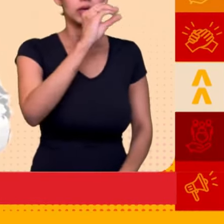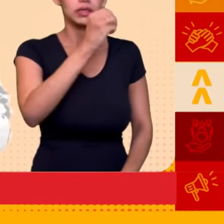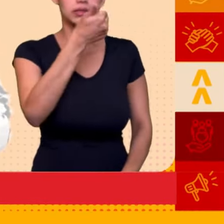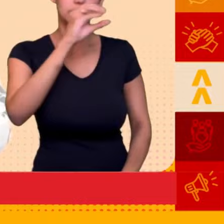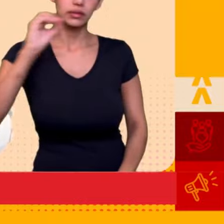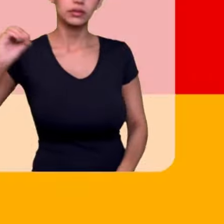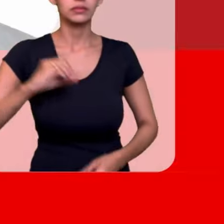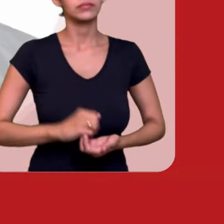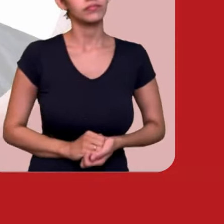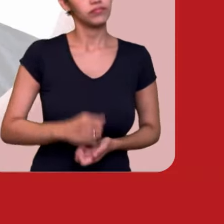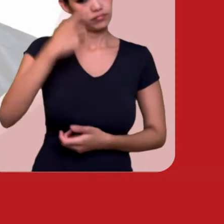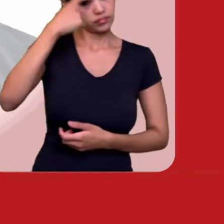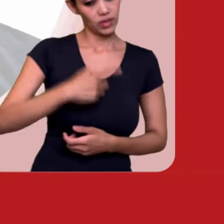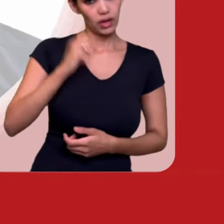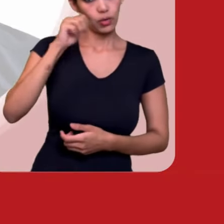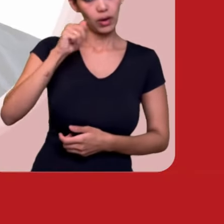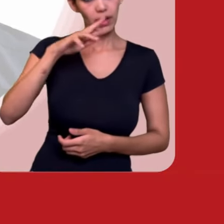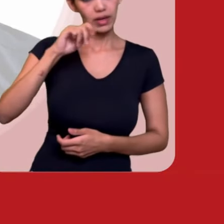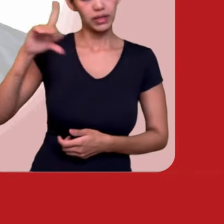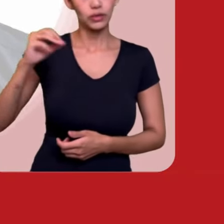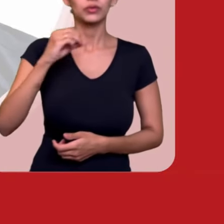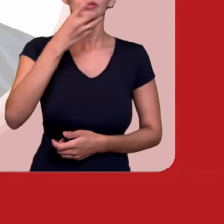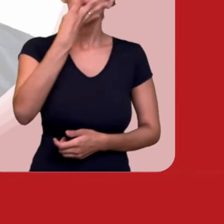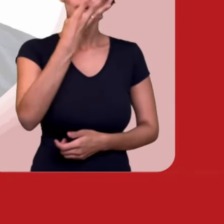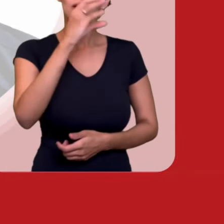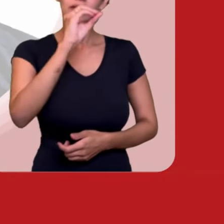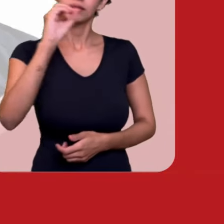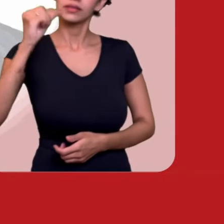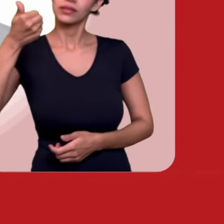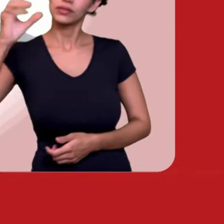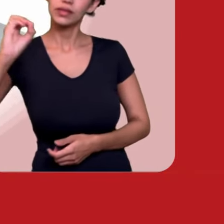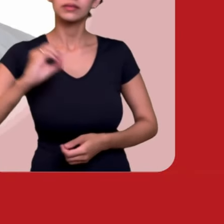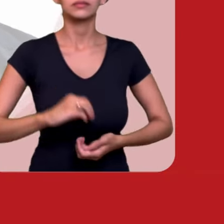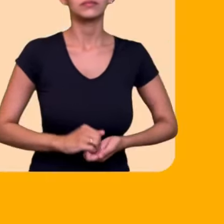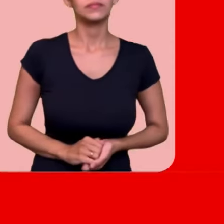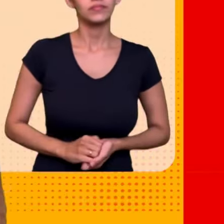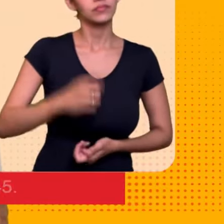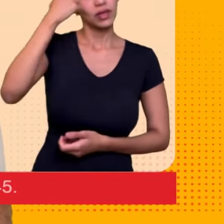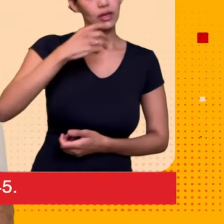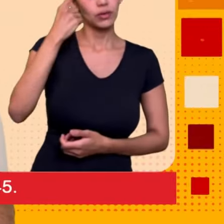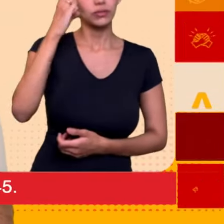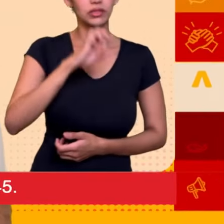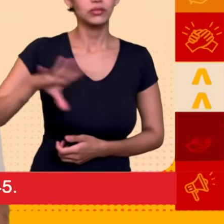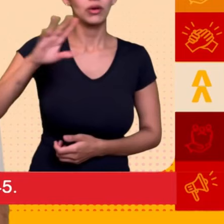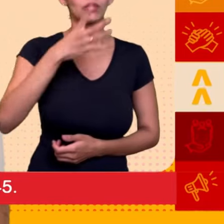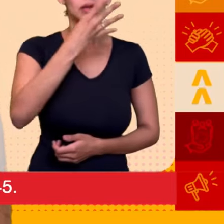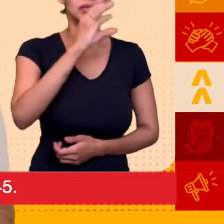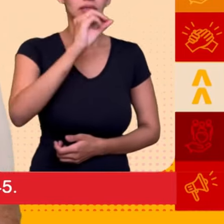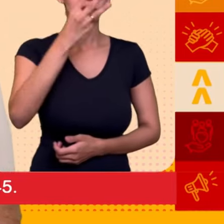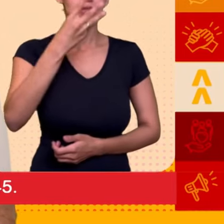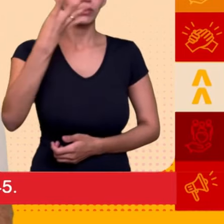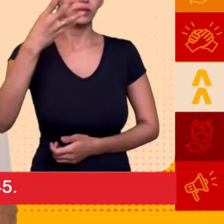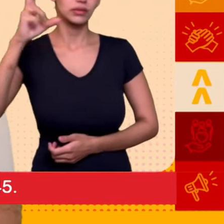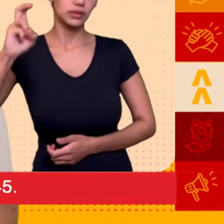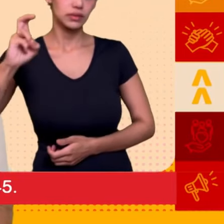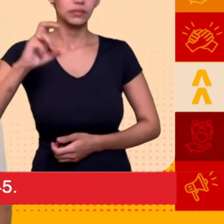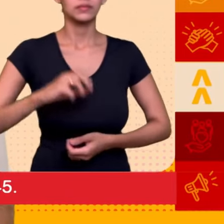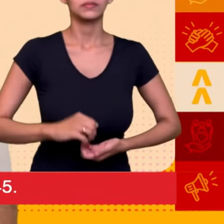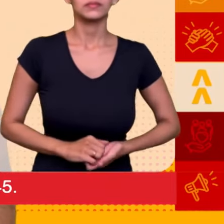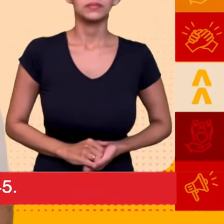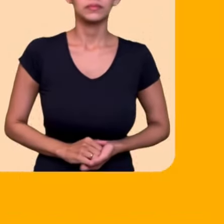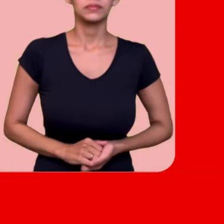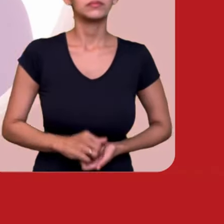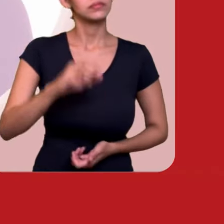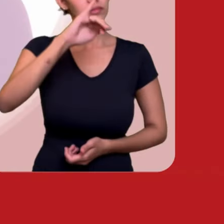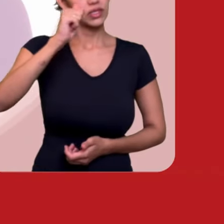estadual, 40-100. Amarildo Rocha, 40-0-10. Deputado estadual, governador irmãos homens, 40-3